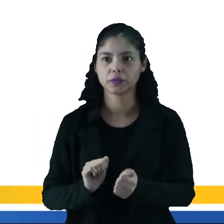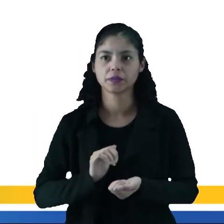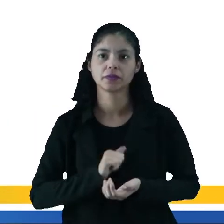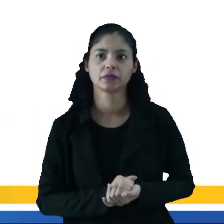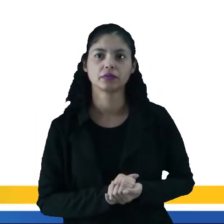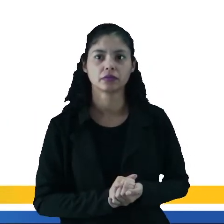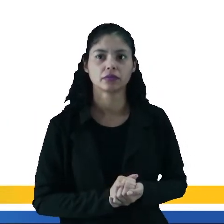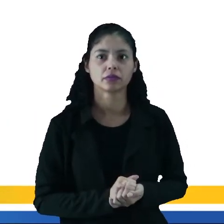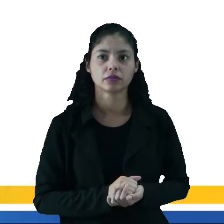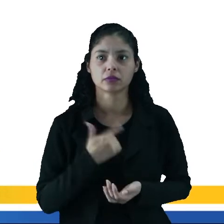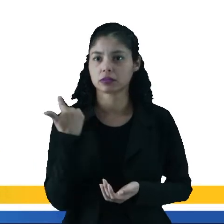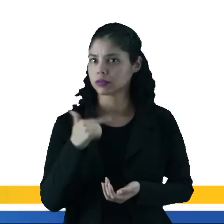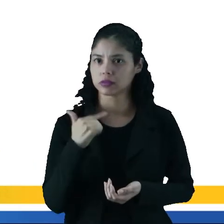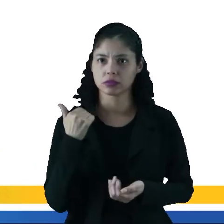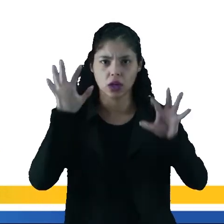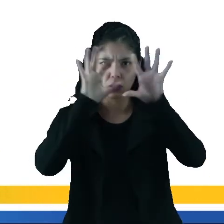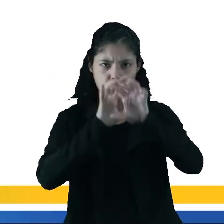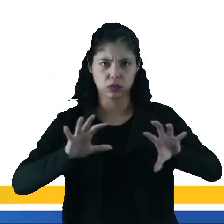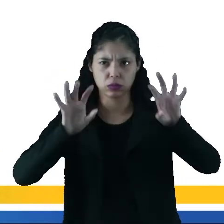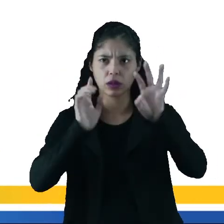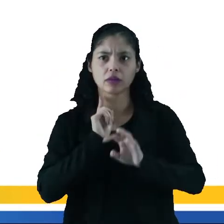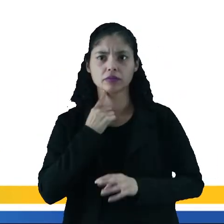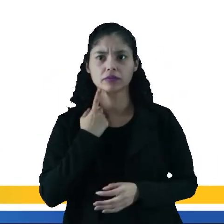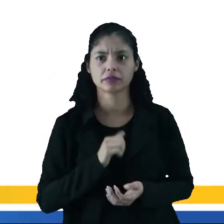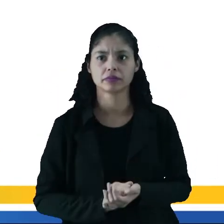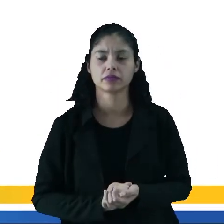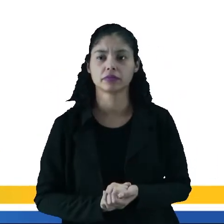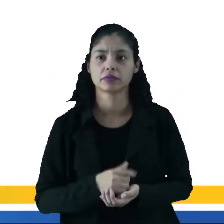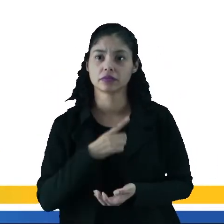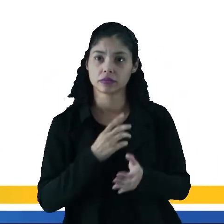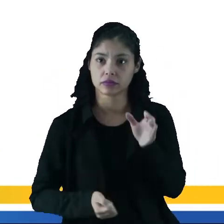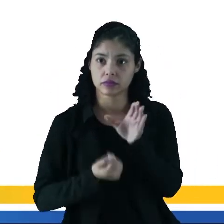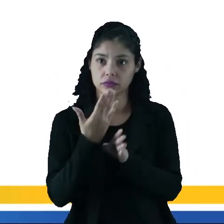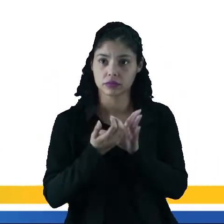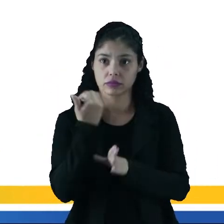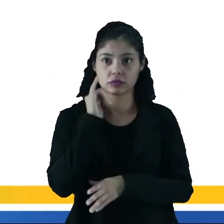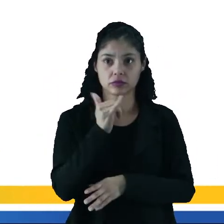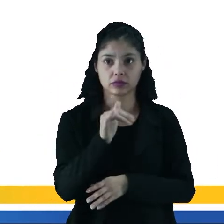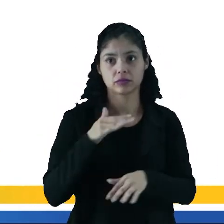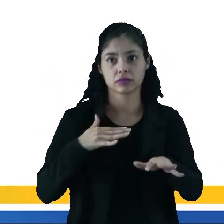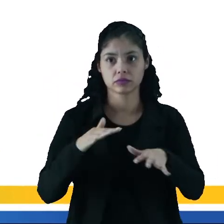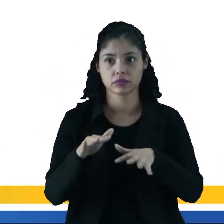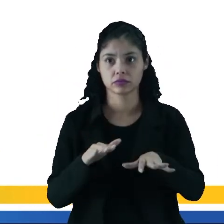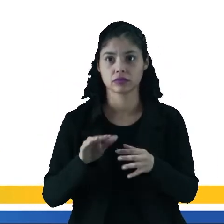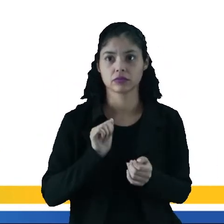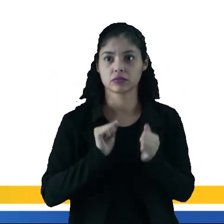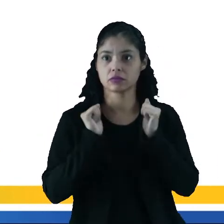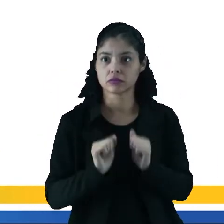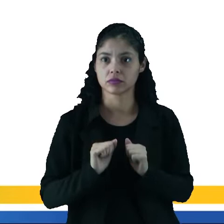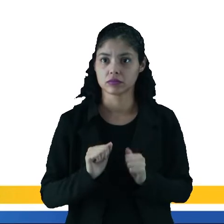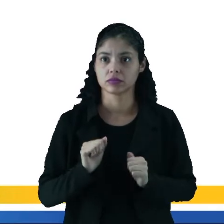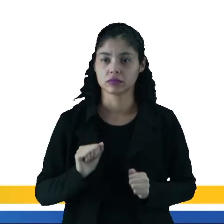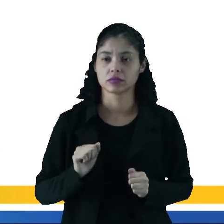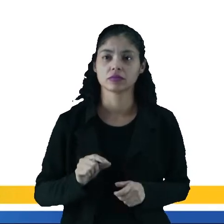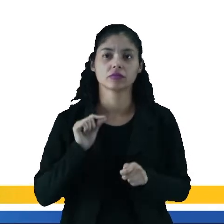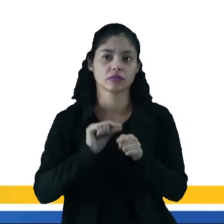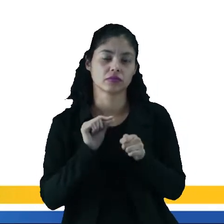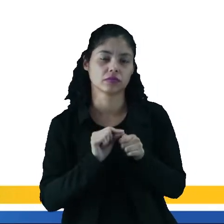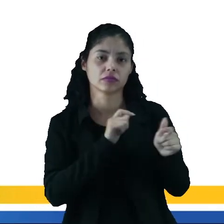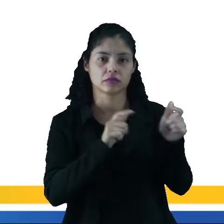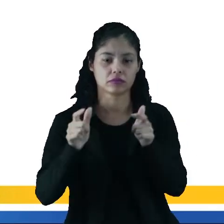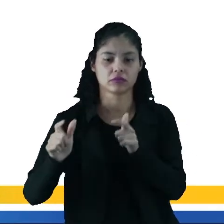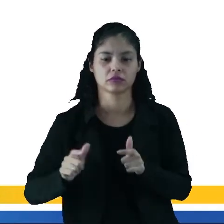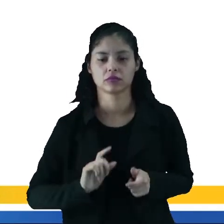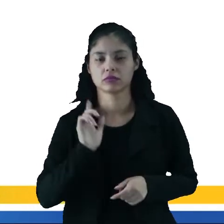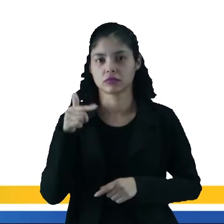Não emite gases poluentes. O aparelho que produz a energia é móvel, podendo ser reinstalado